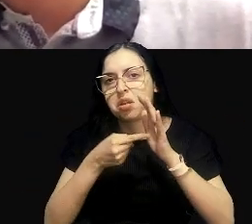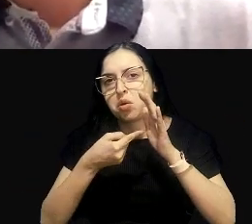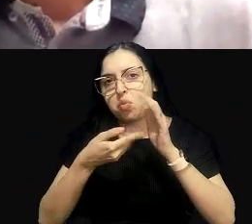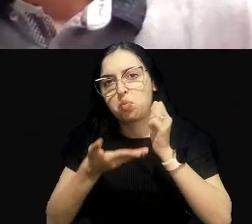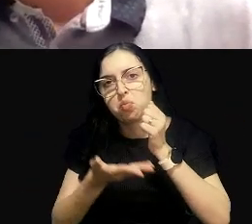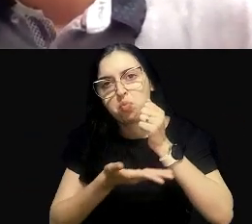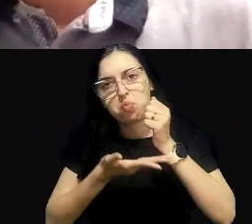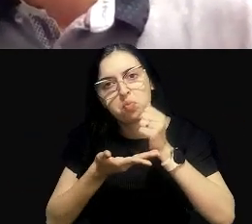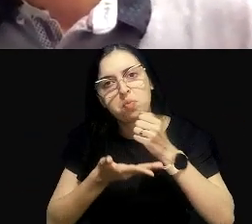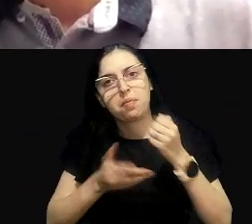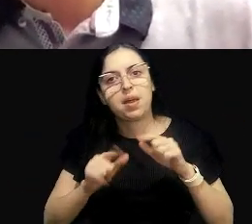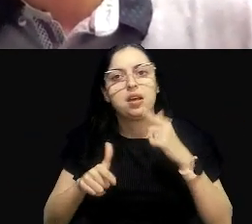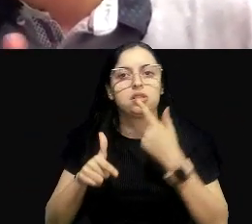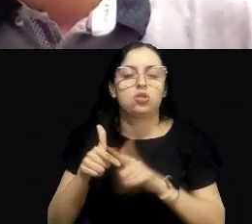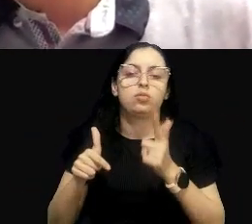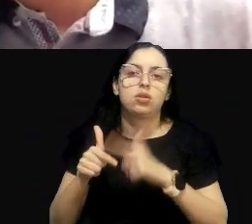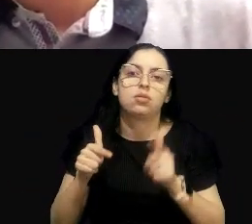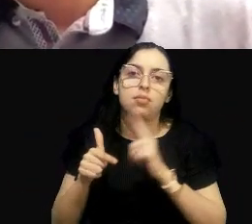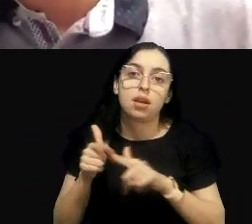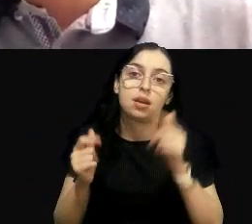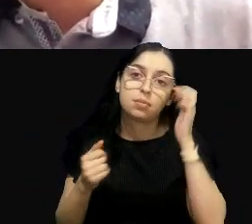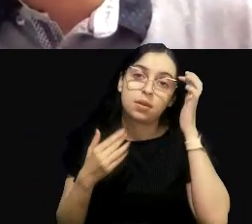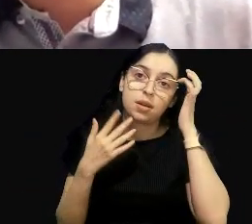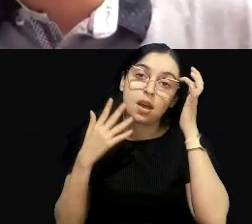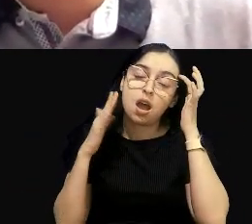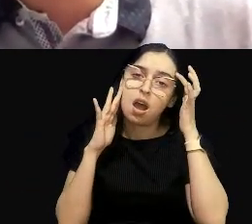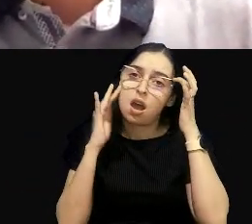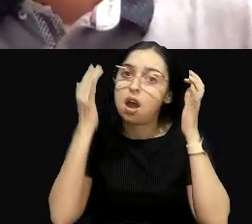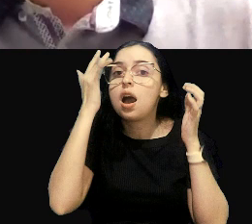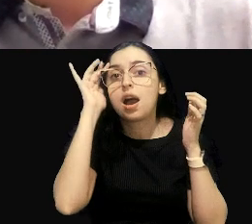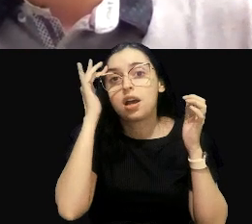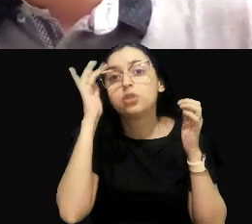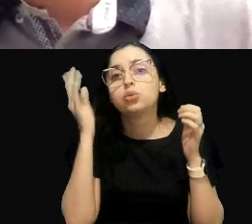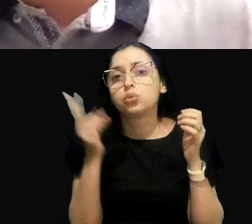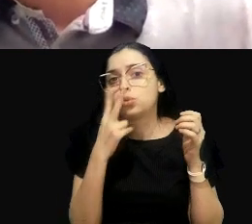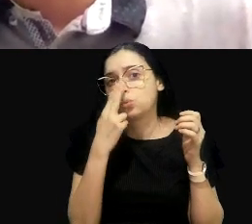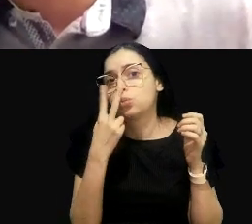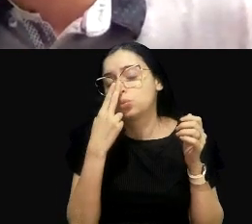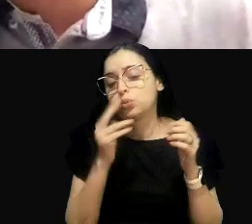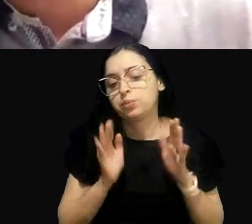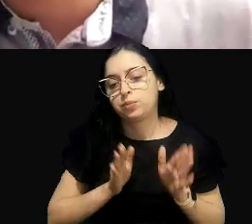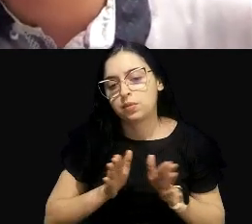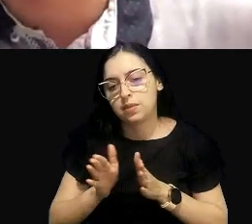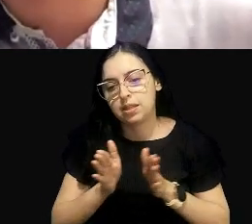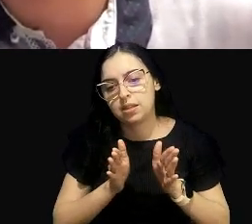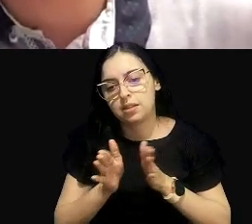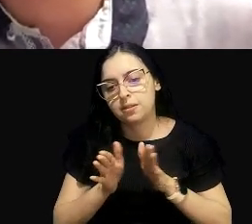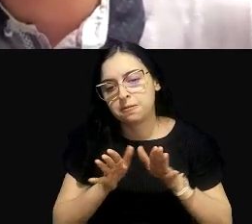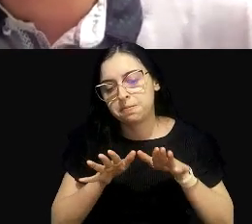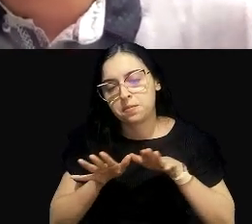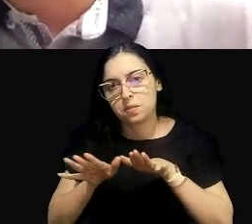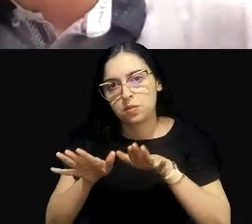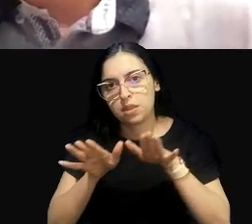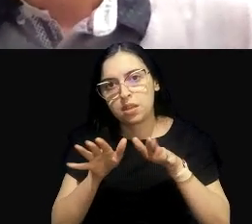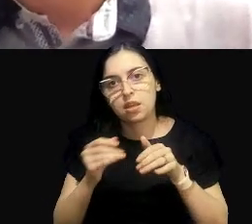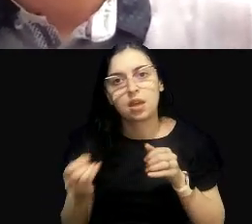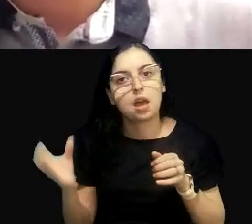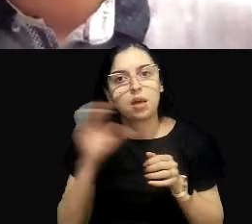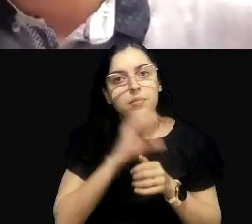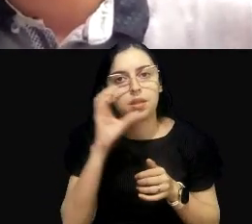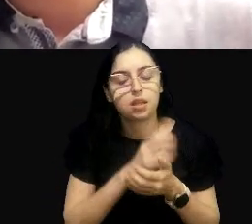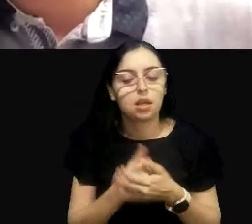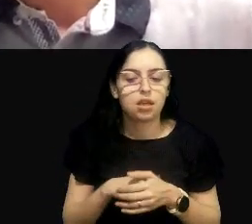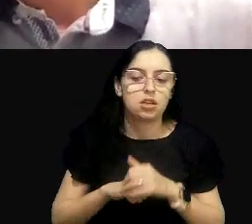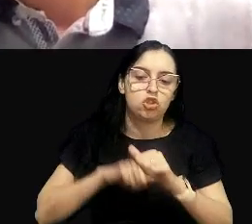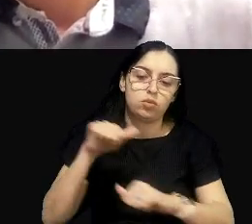problema, ela deveria, na minha visão, caminhar junto com medidas até paliativas, emergenciais, de